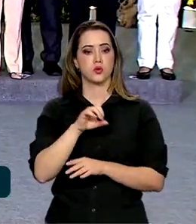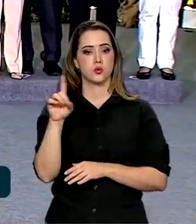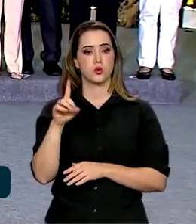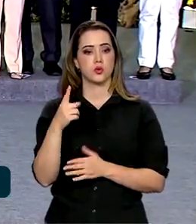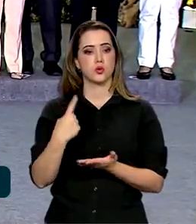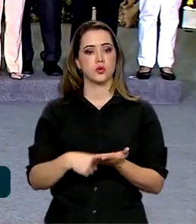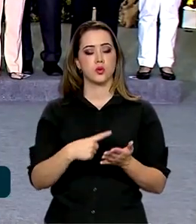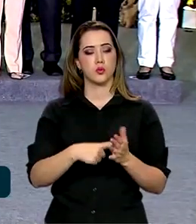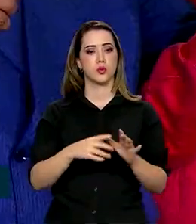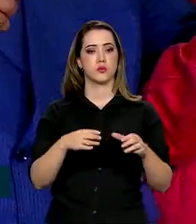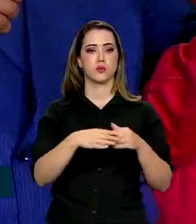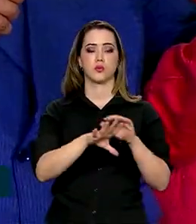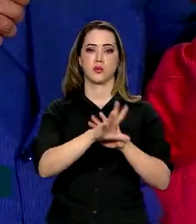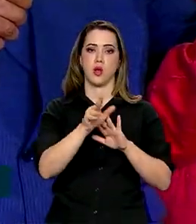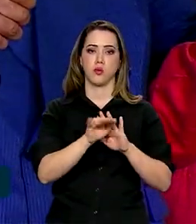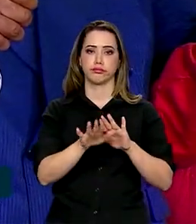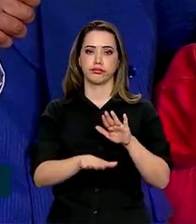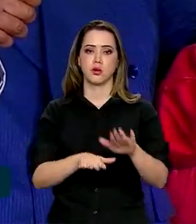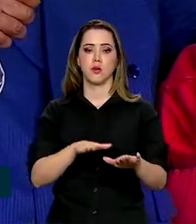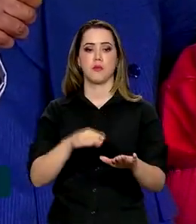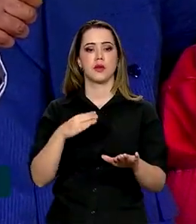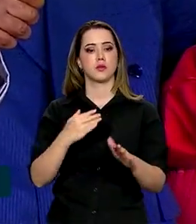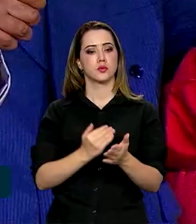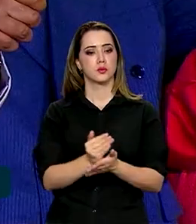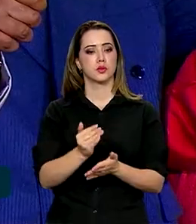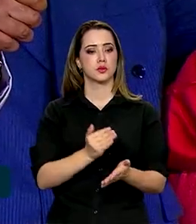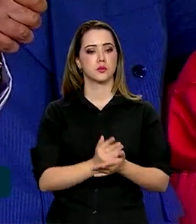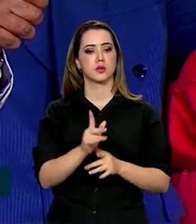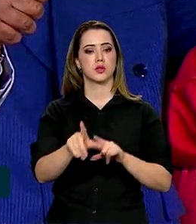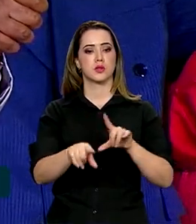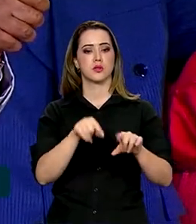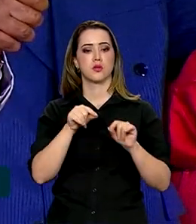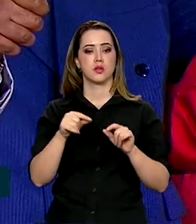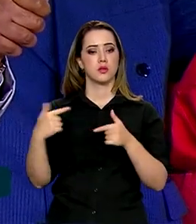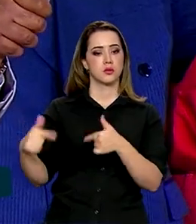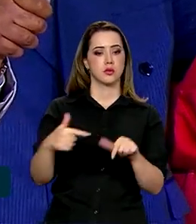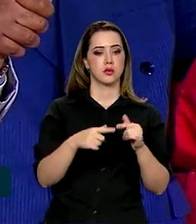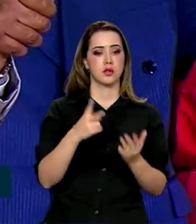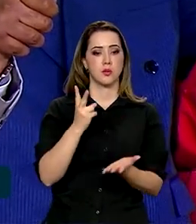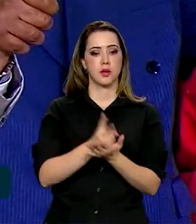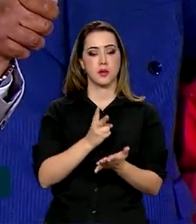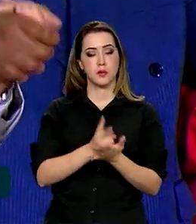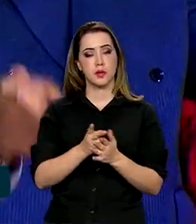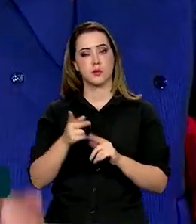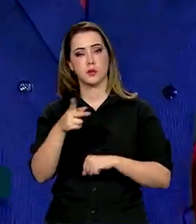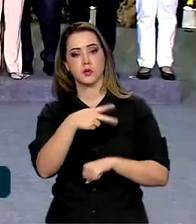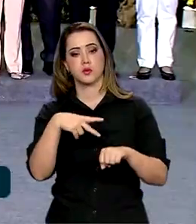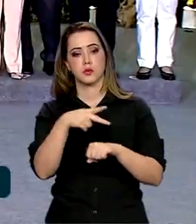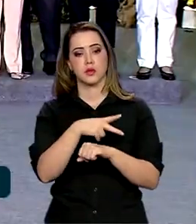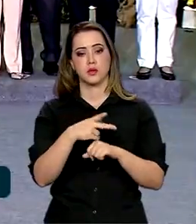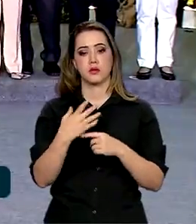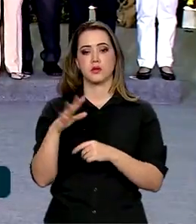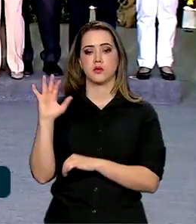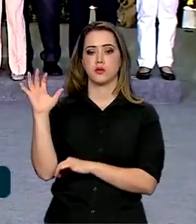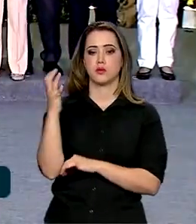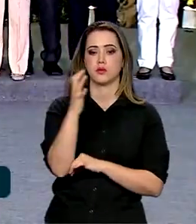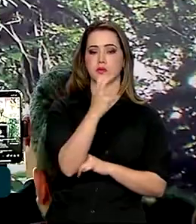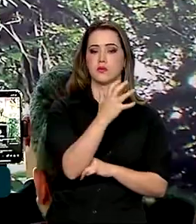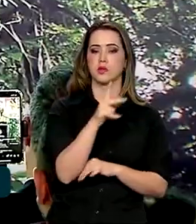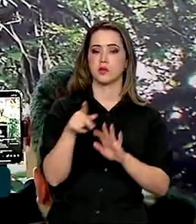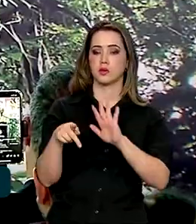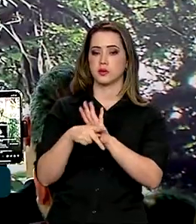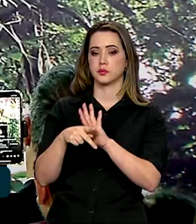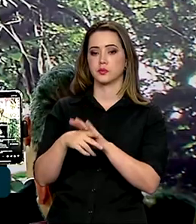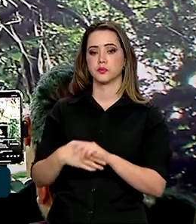da Amazônia. O passo inicial para definir uma posição comum entre as nações com florestas tropicais.